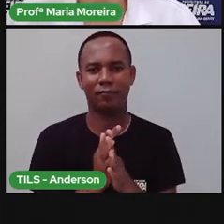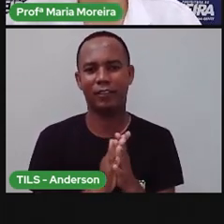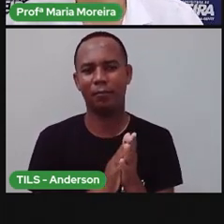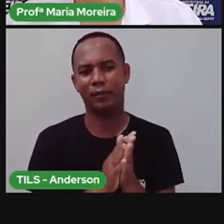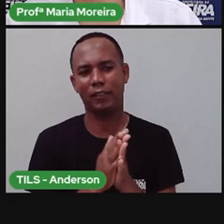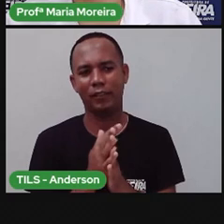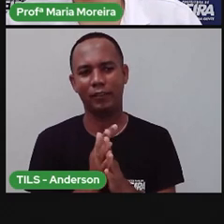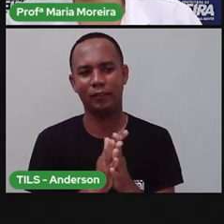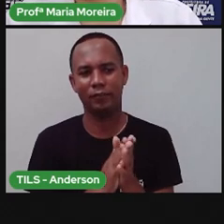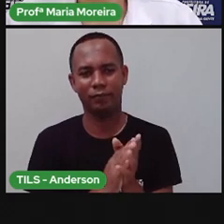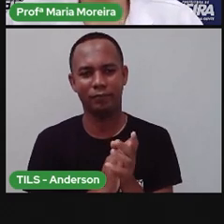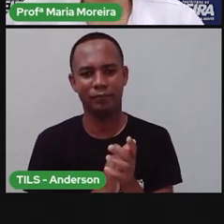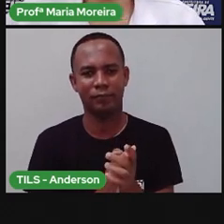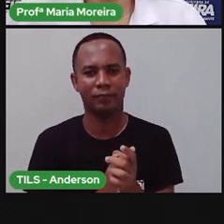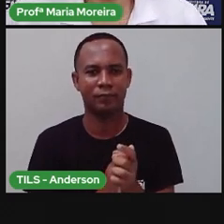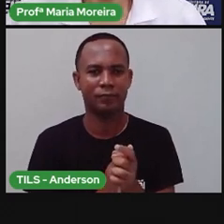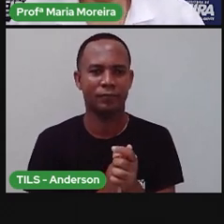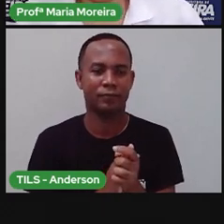casa dele toda.